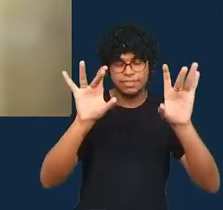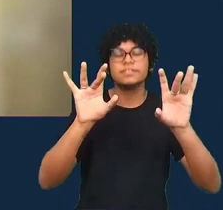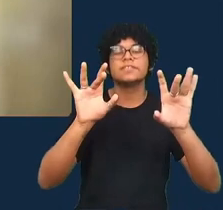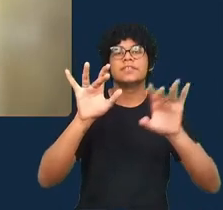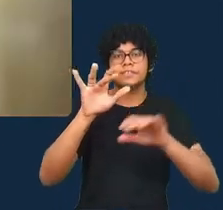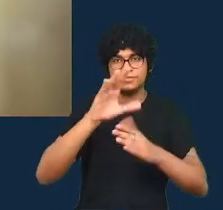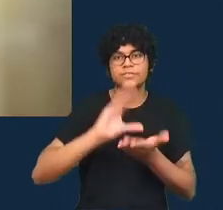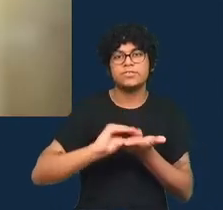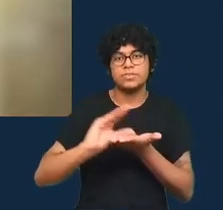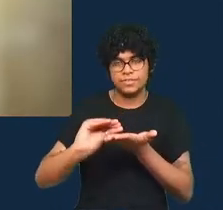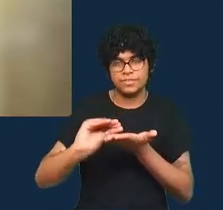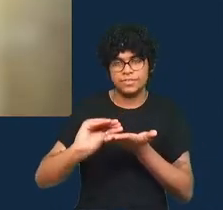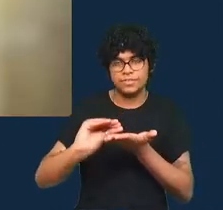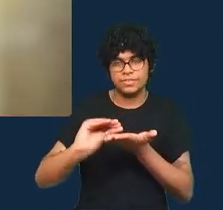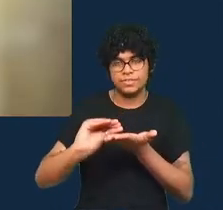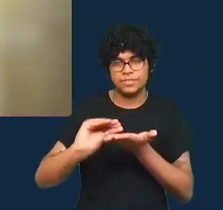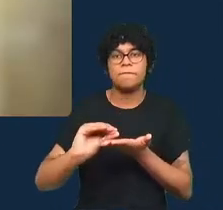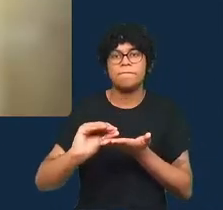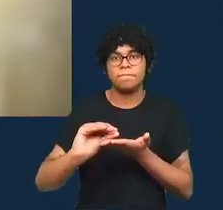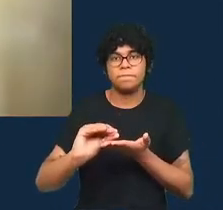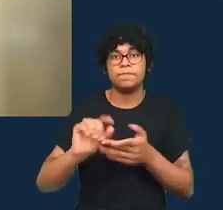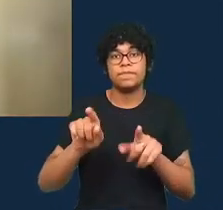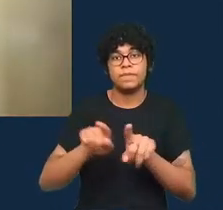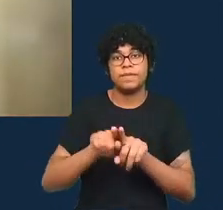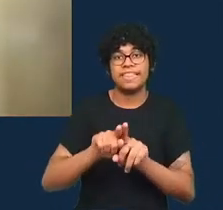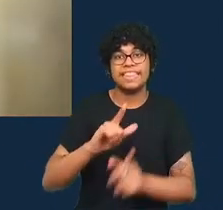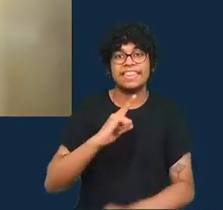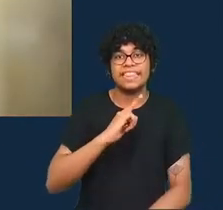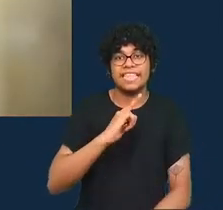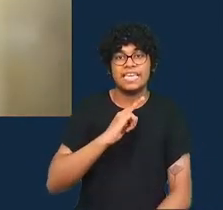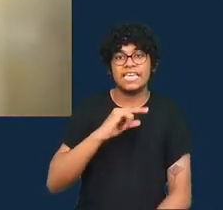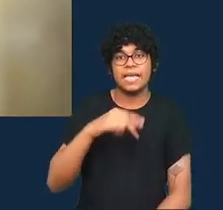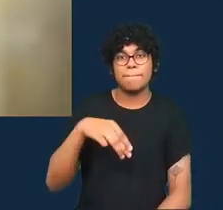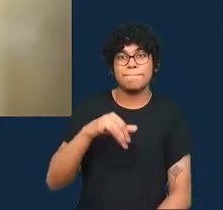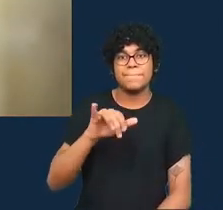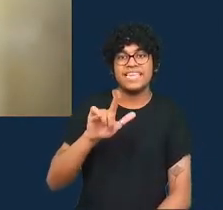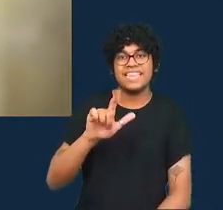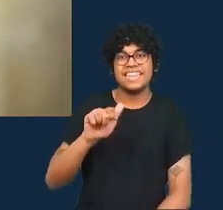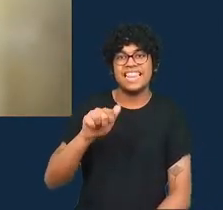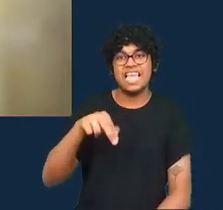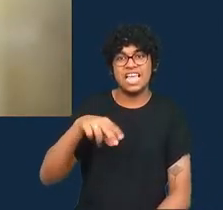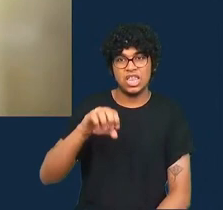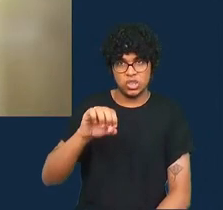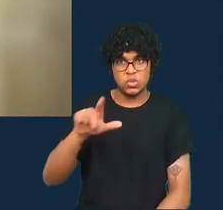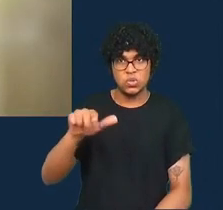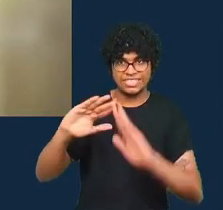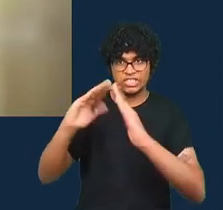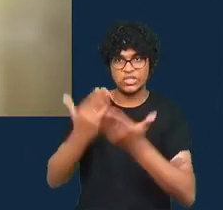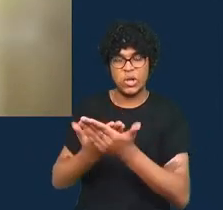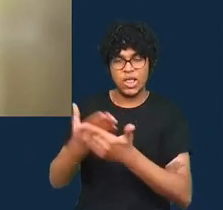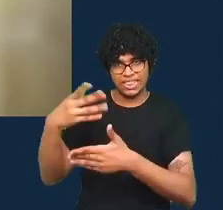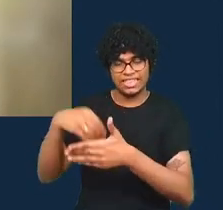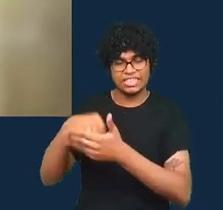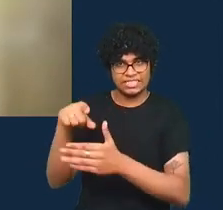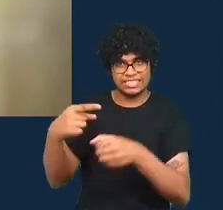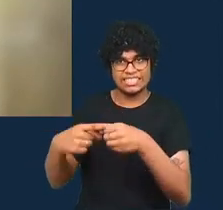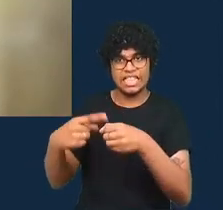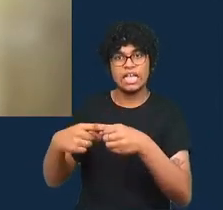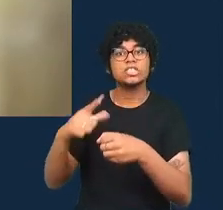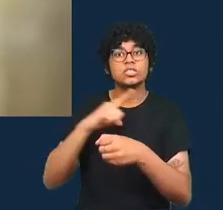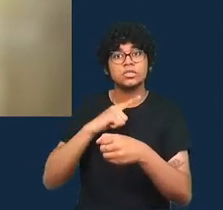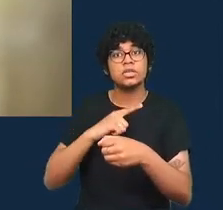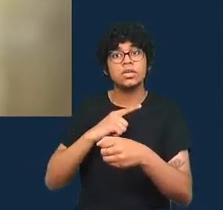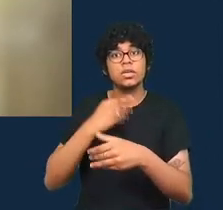na Politécnica de Milano lá eles já estão experimentando maneiras de se visualizar a incerteza com